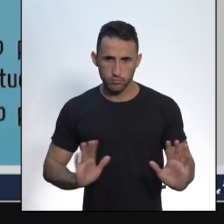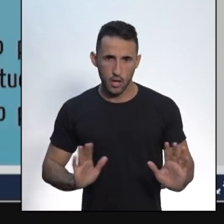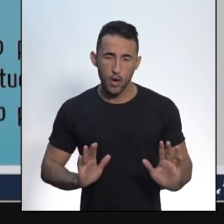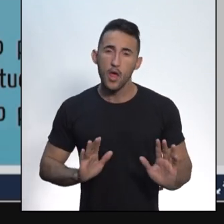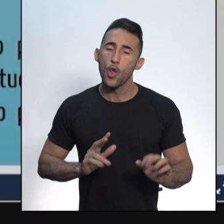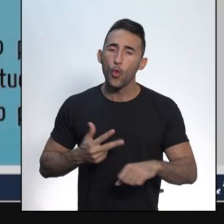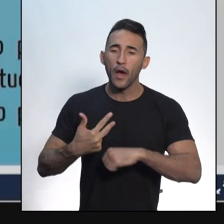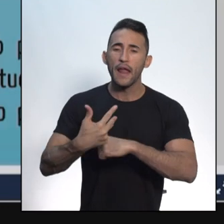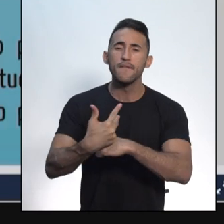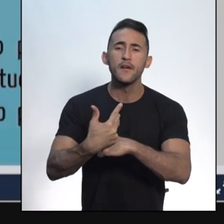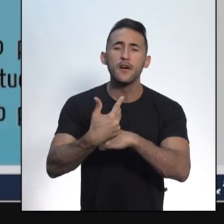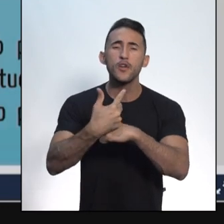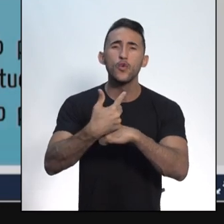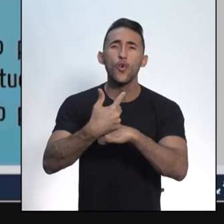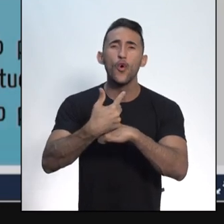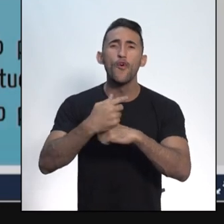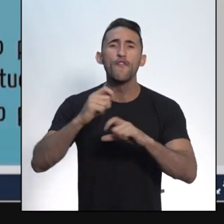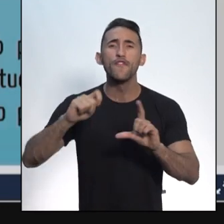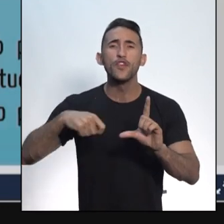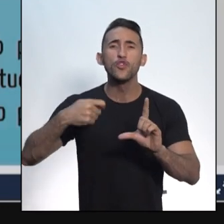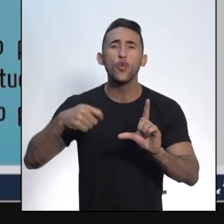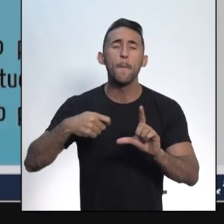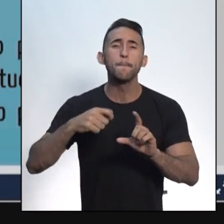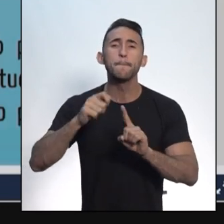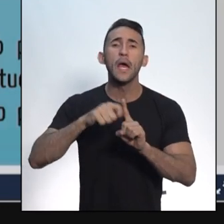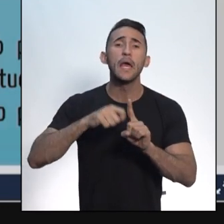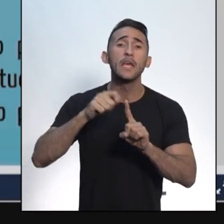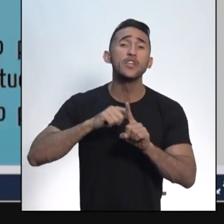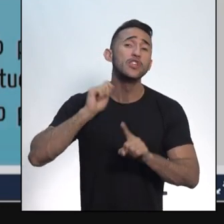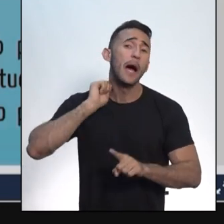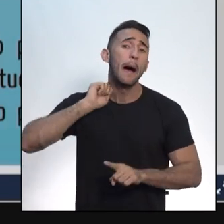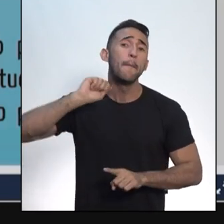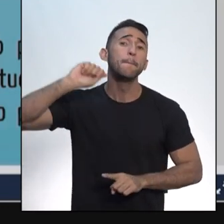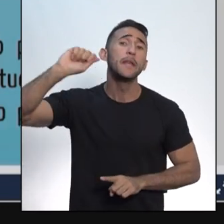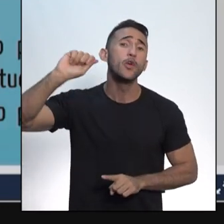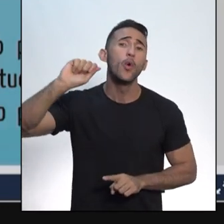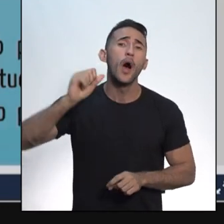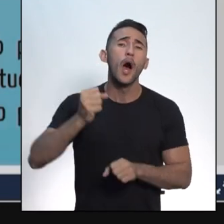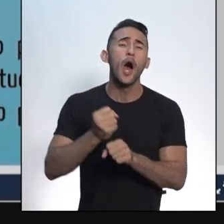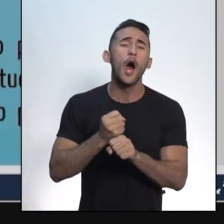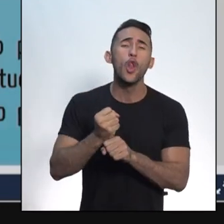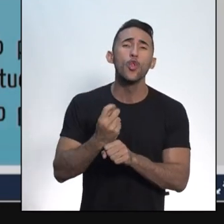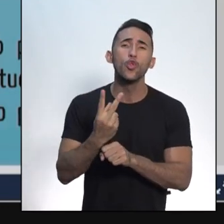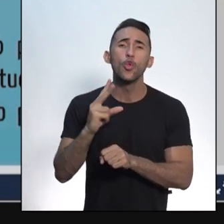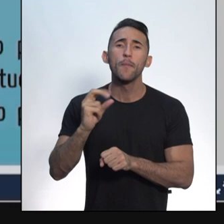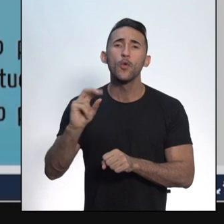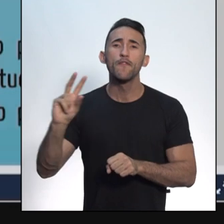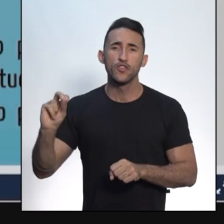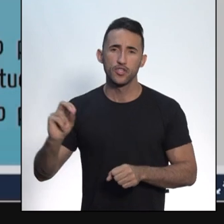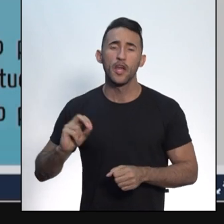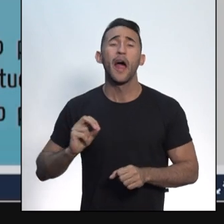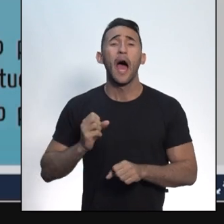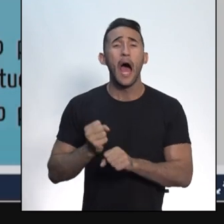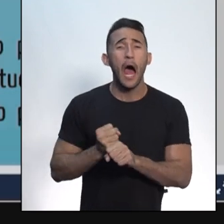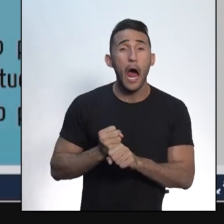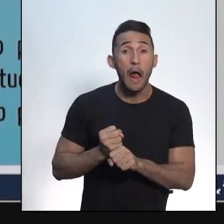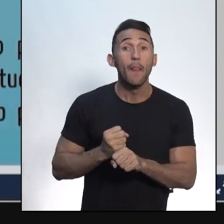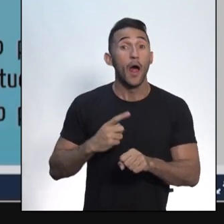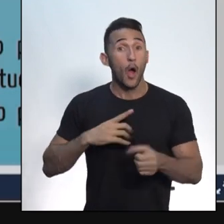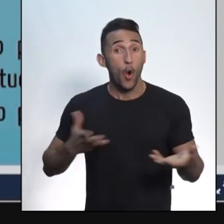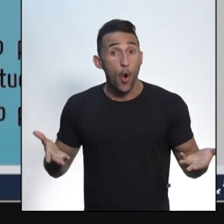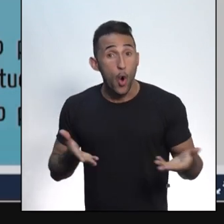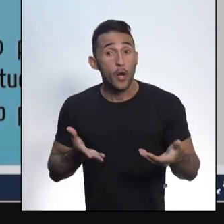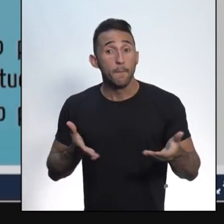em abril, estamos no mês de abril, abril de 2020, e estamos no meio da pandemia